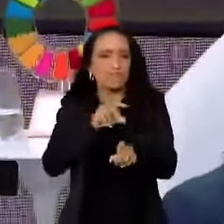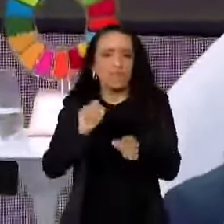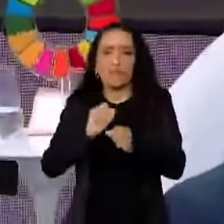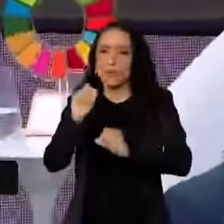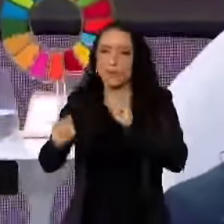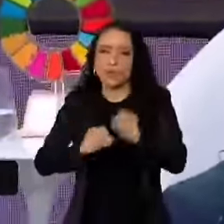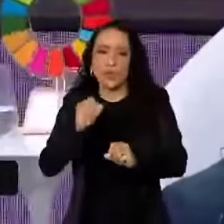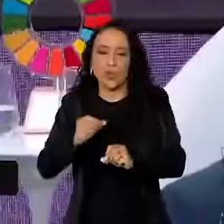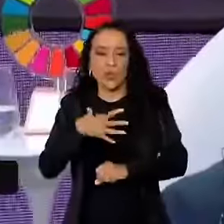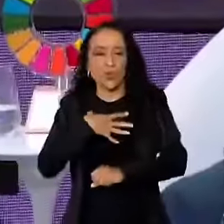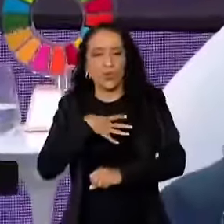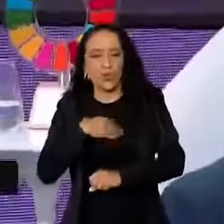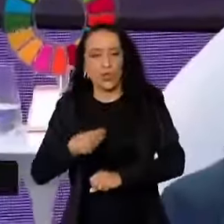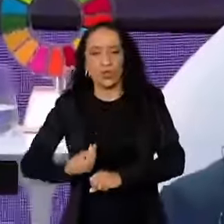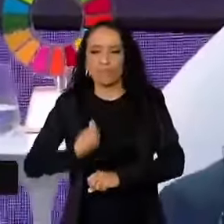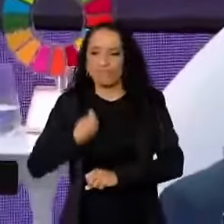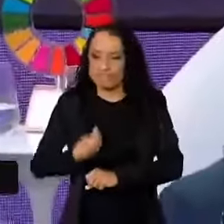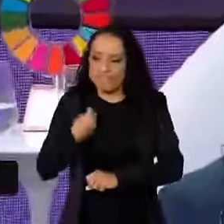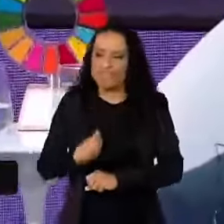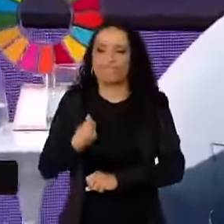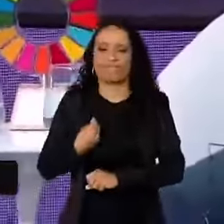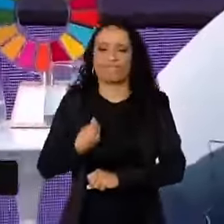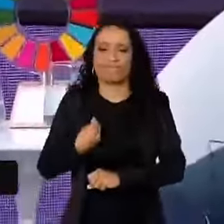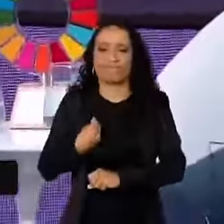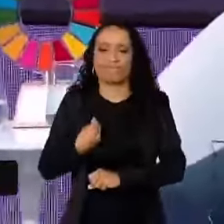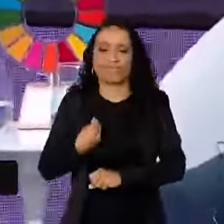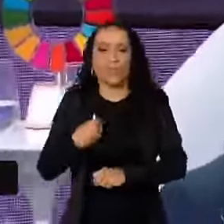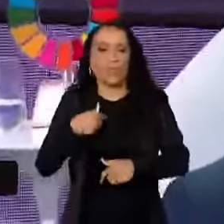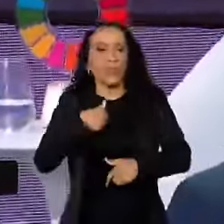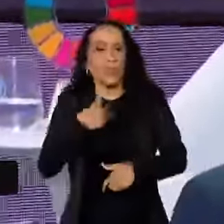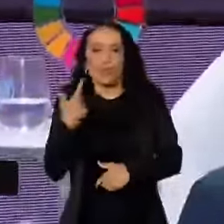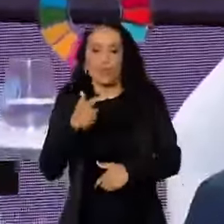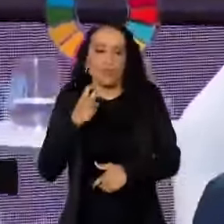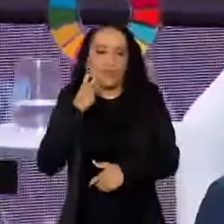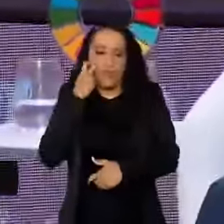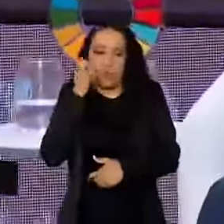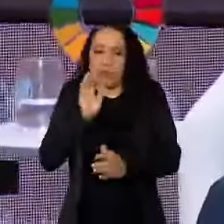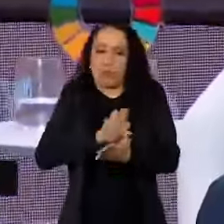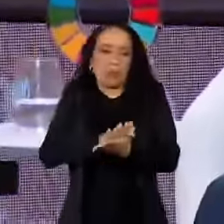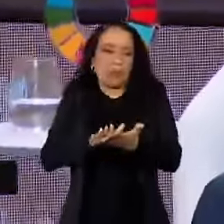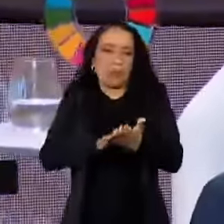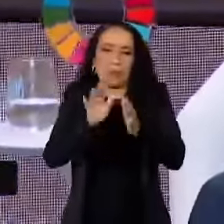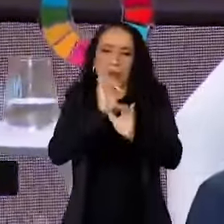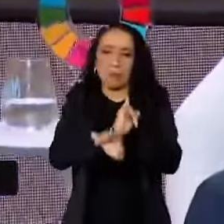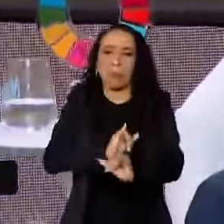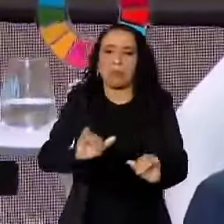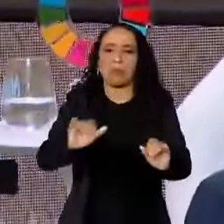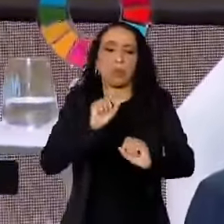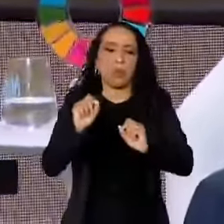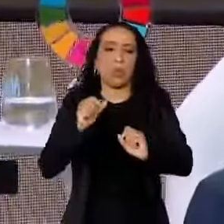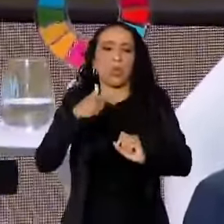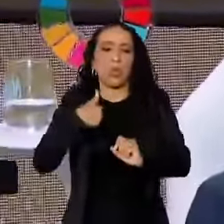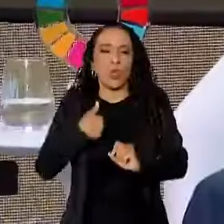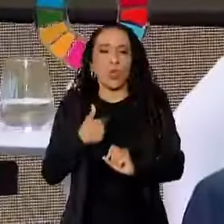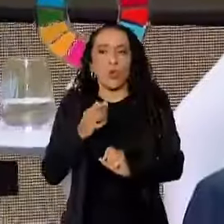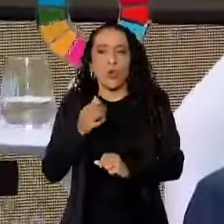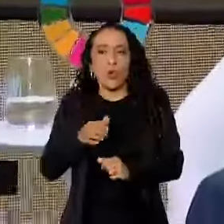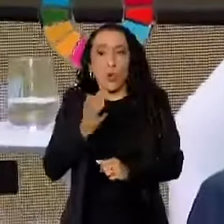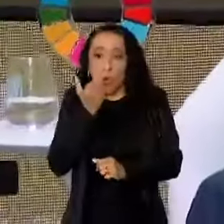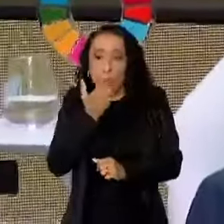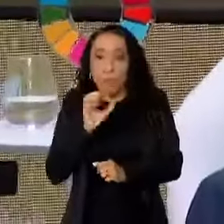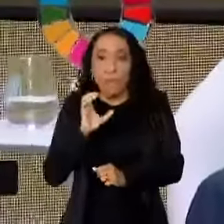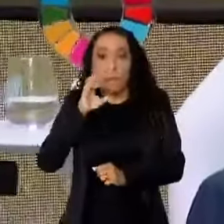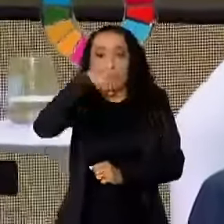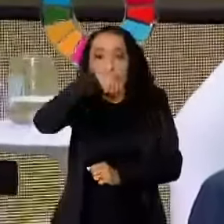os filhos sobreviverem. Eu não tenho vergonha de dizer que eu fui comer pão pela primeira